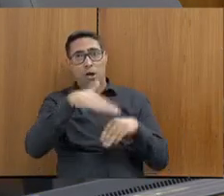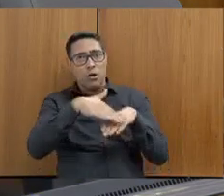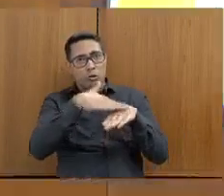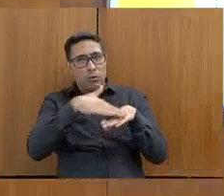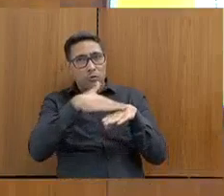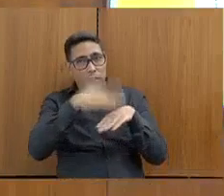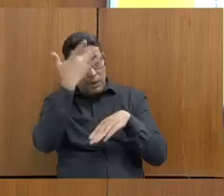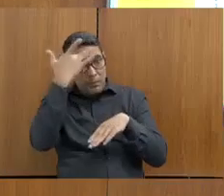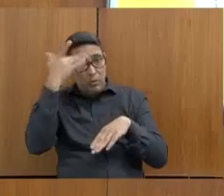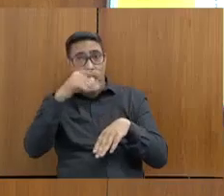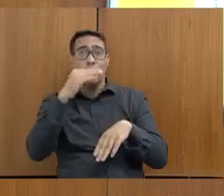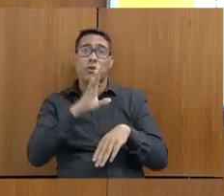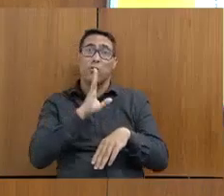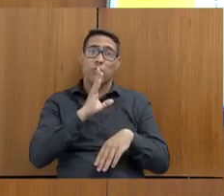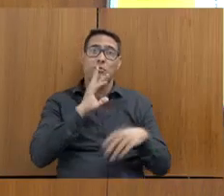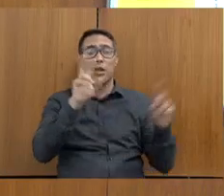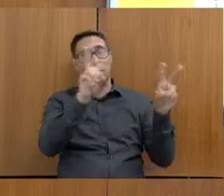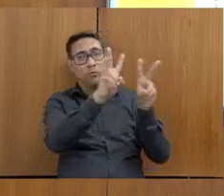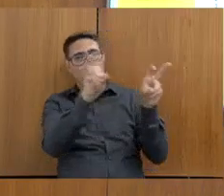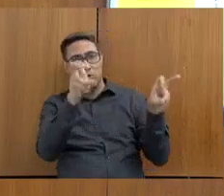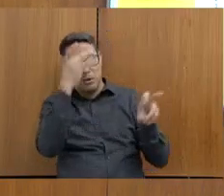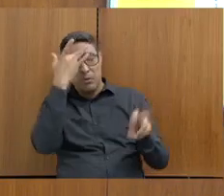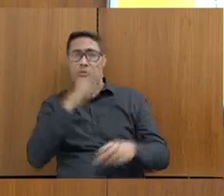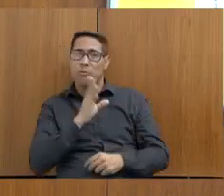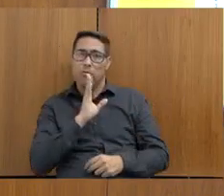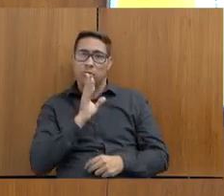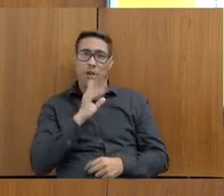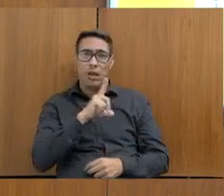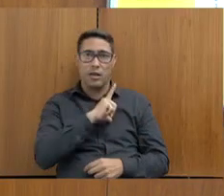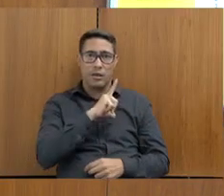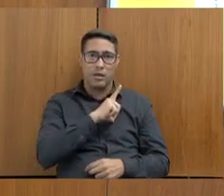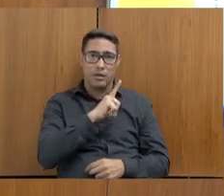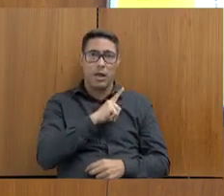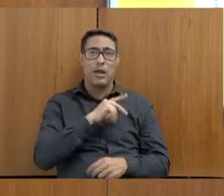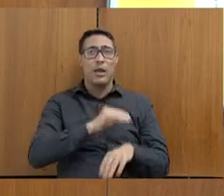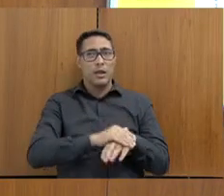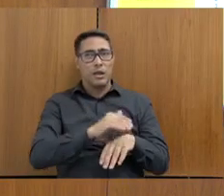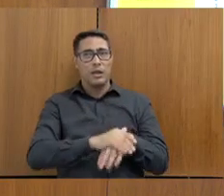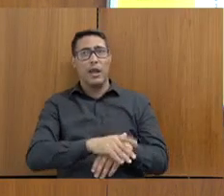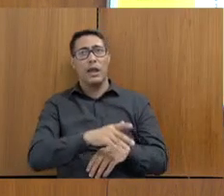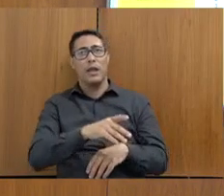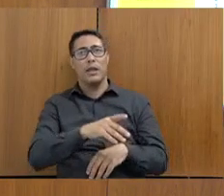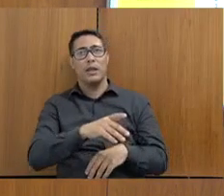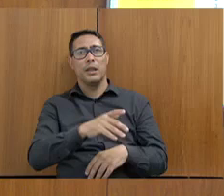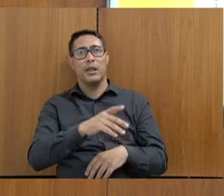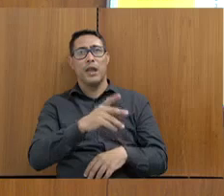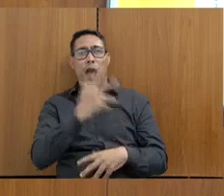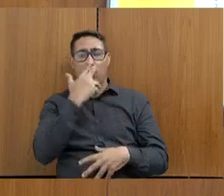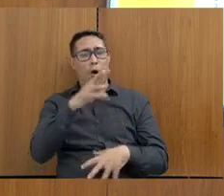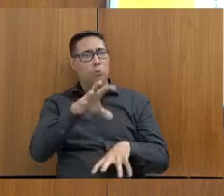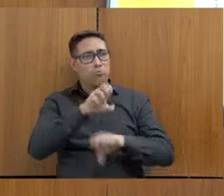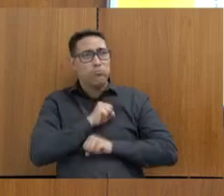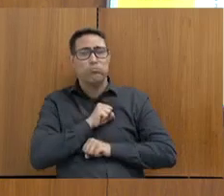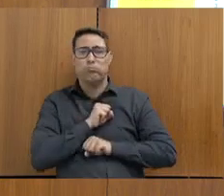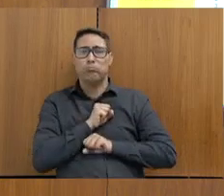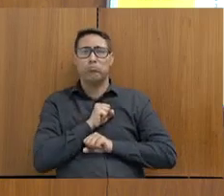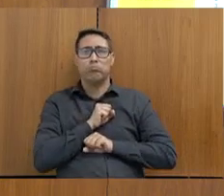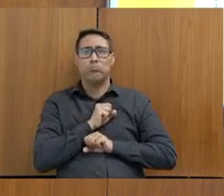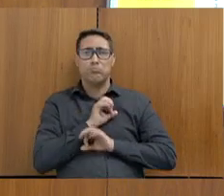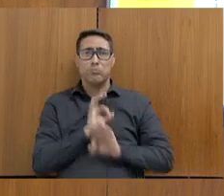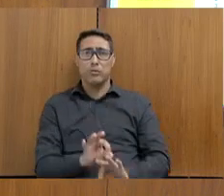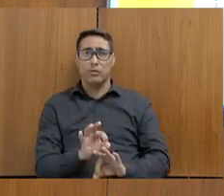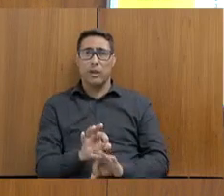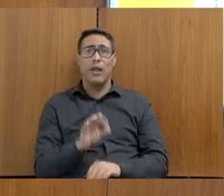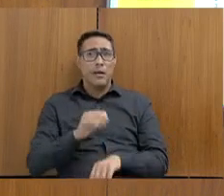certo, porque é alguém que tem conhecimento, que tem realmente a polícia na veia, eu sei que tem, e eu tenho certeza que tudo